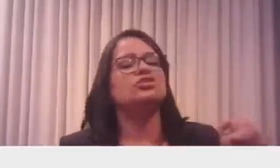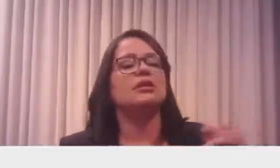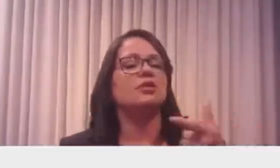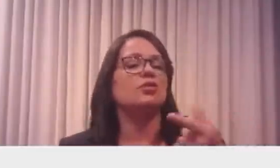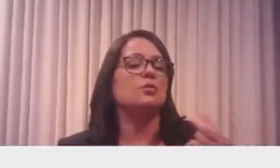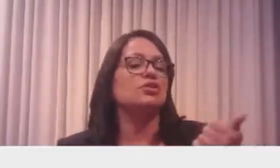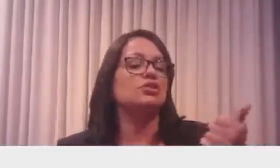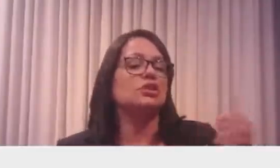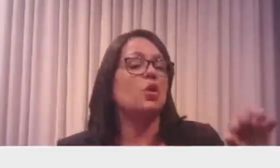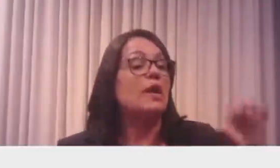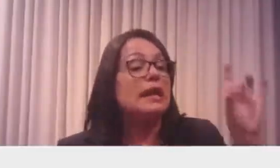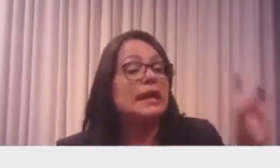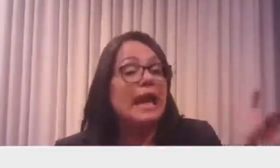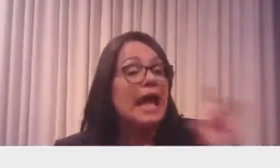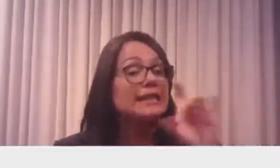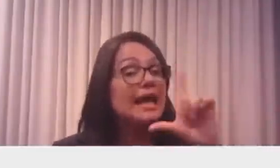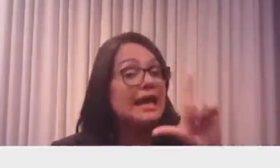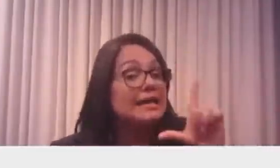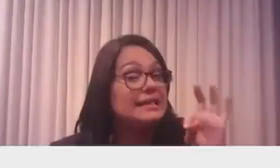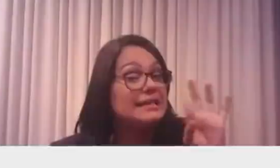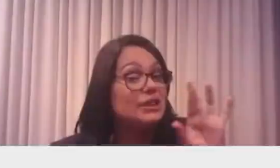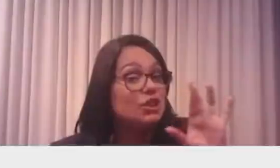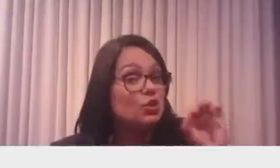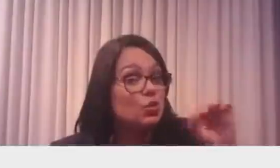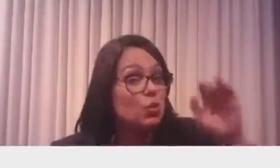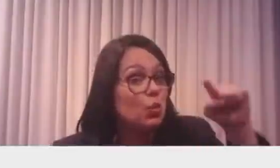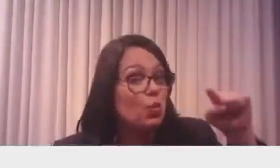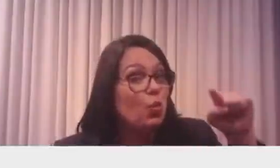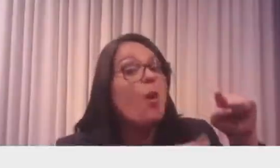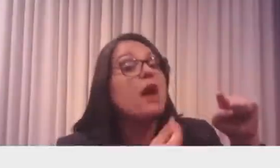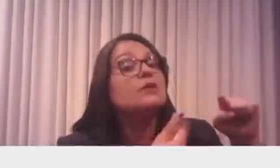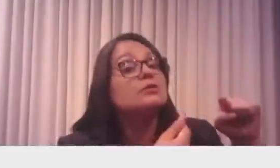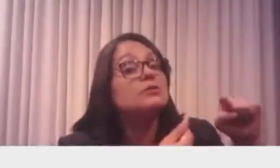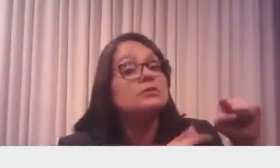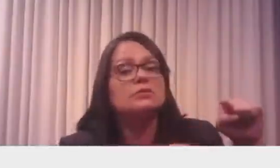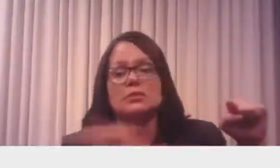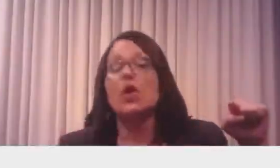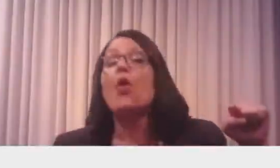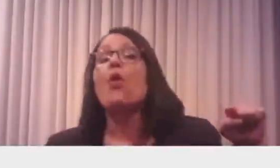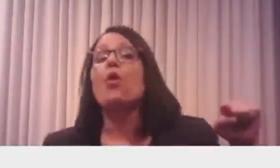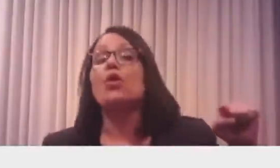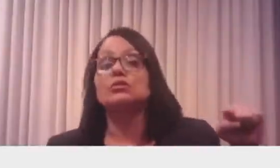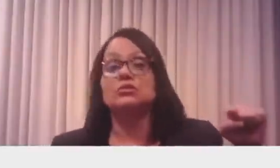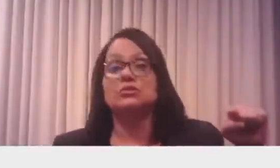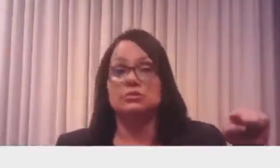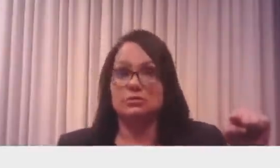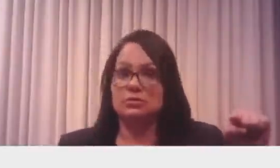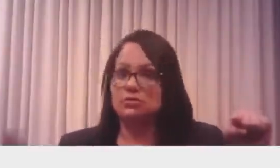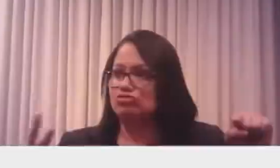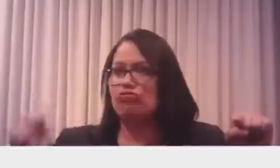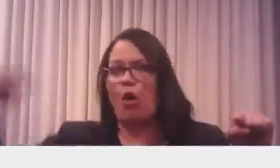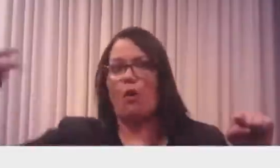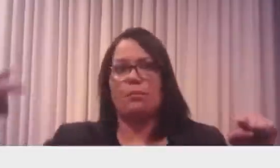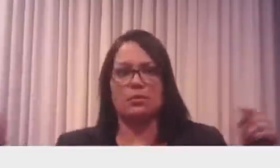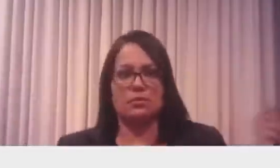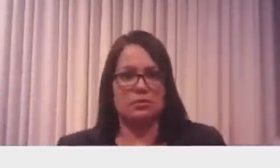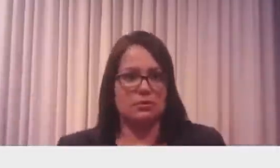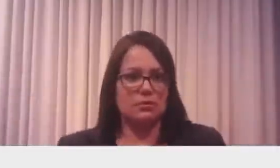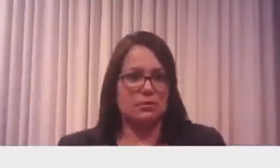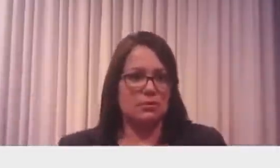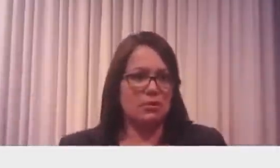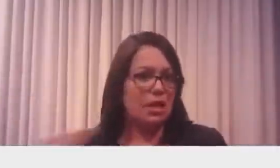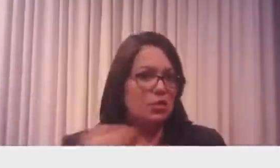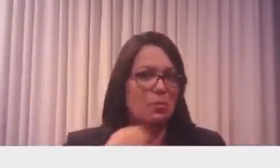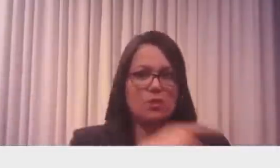falar X. E hoje em dia, é quase 2X. Como é que eles podem dizer que não aumentou o ICMS? Não aumentou o imposto federal.